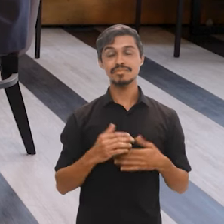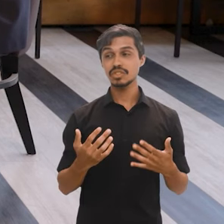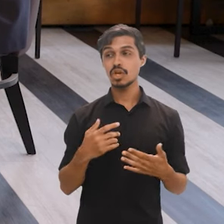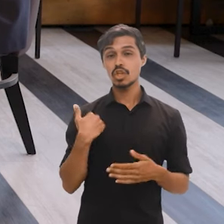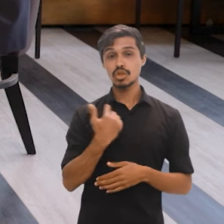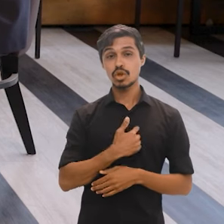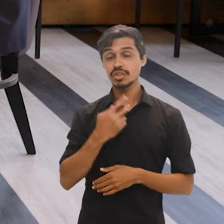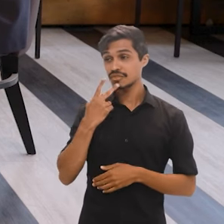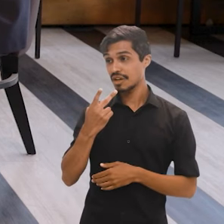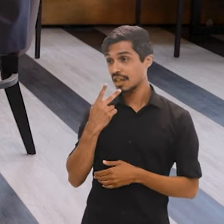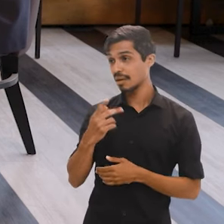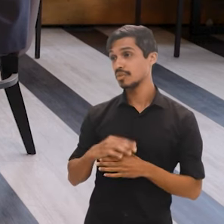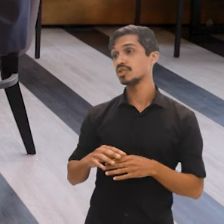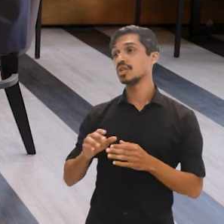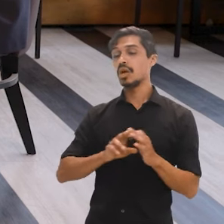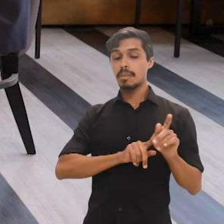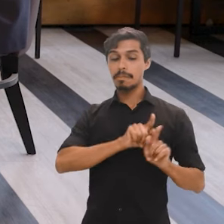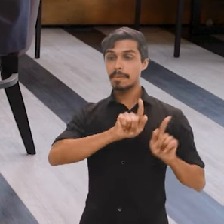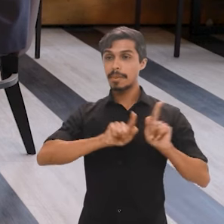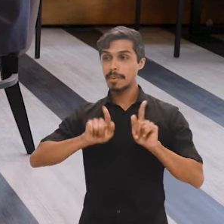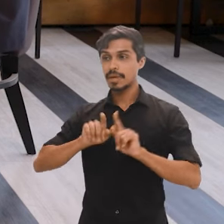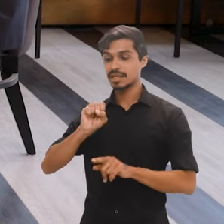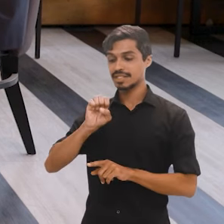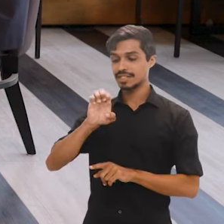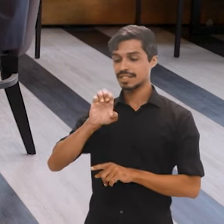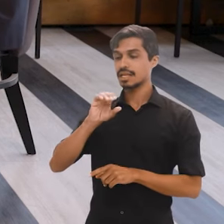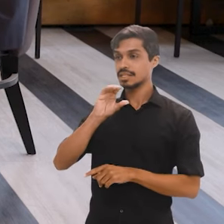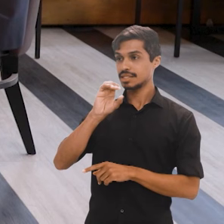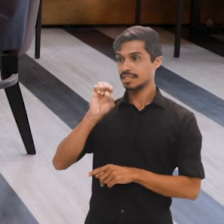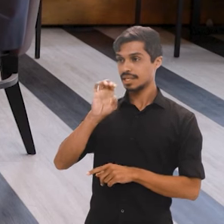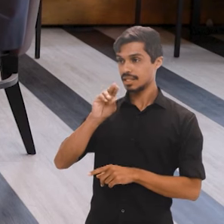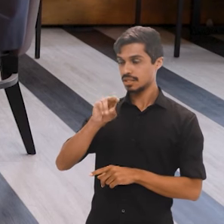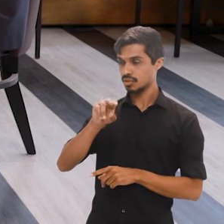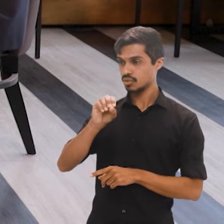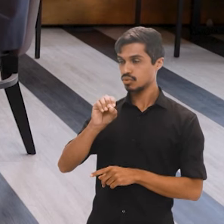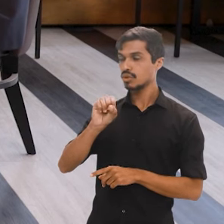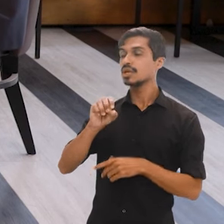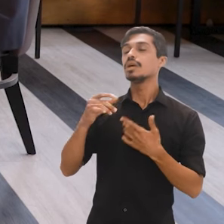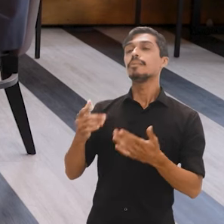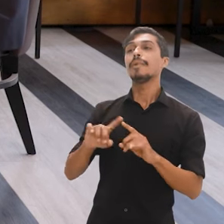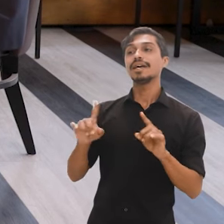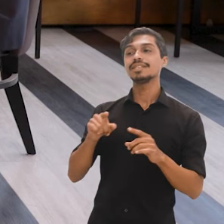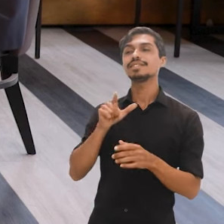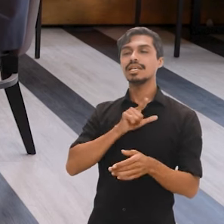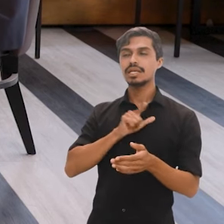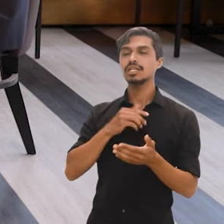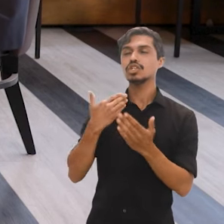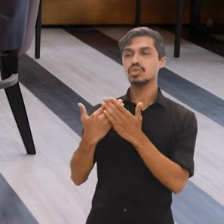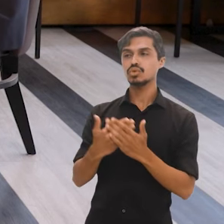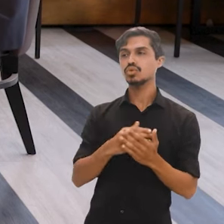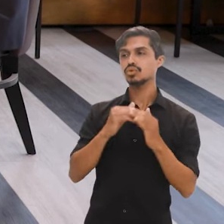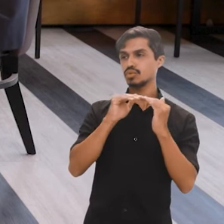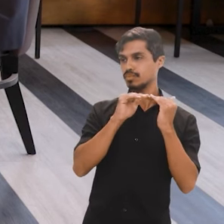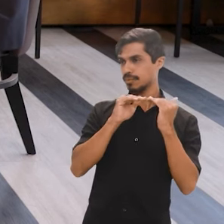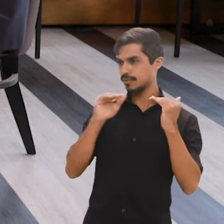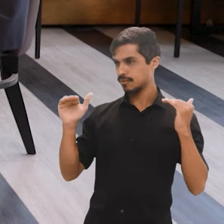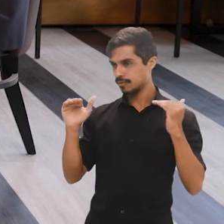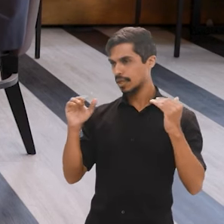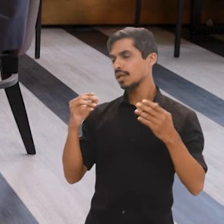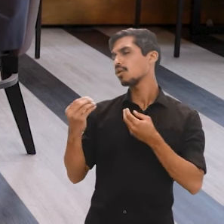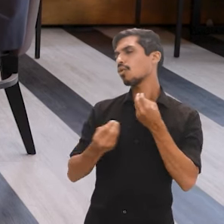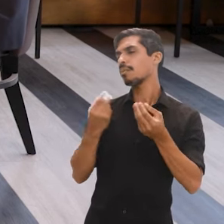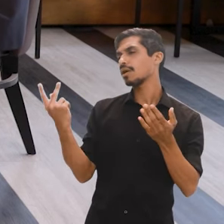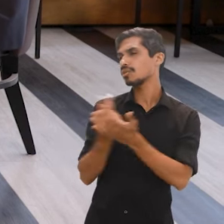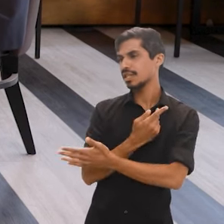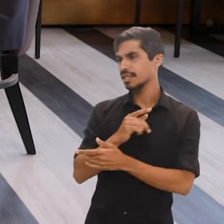A gente falou muito do censo, são pesquisas que têm contato direto com a população, mas nem todas são assim. Existem os estudos transversais também e